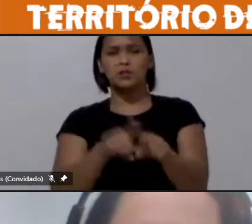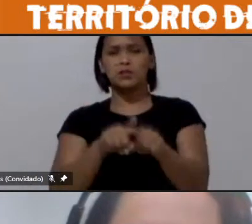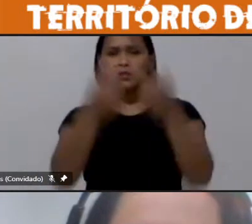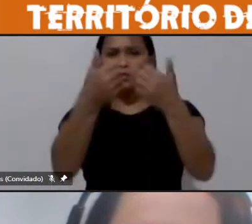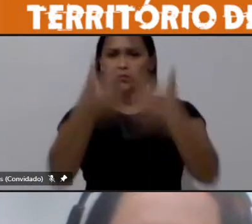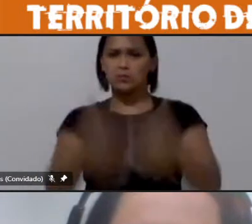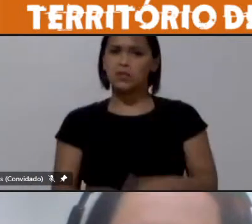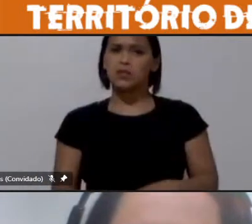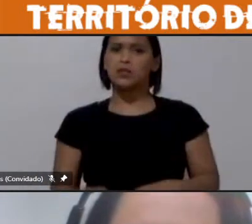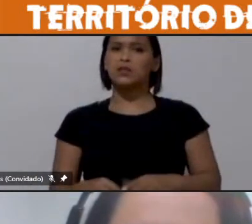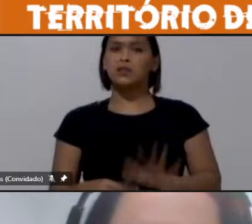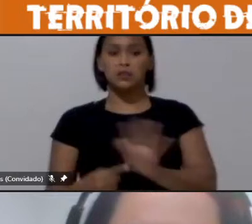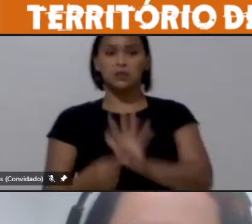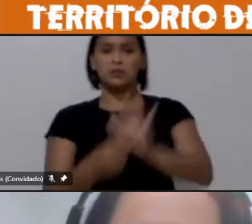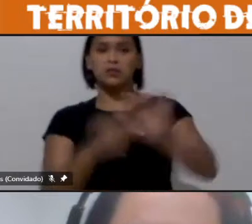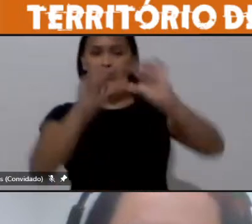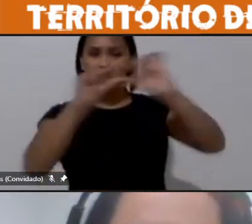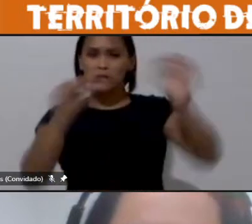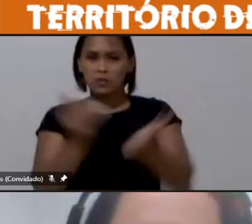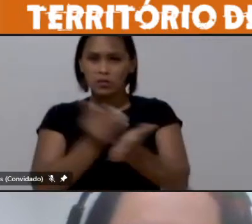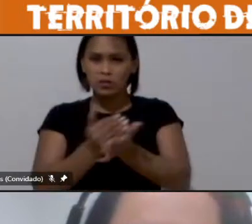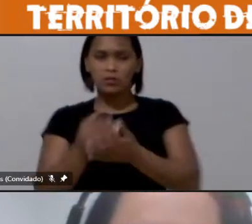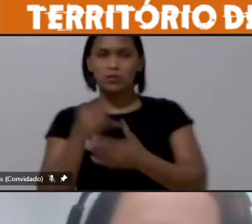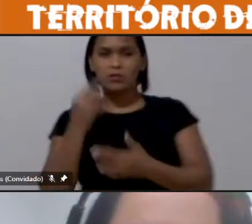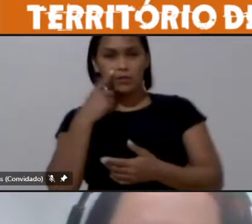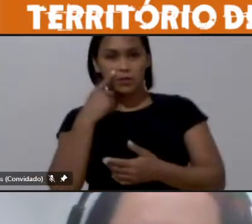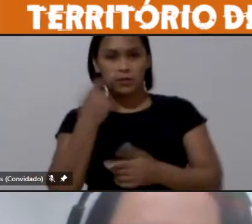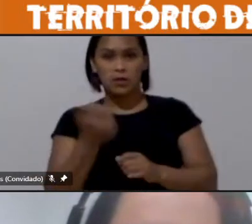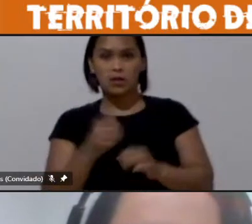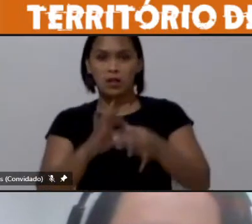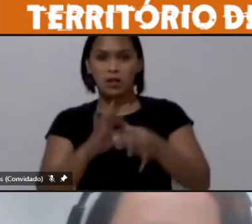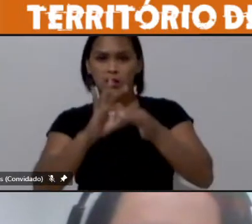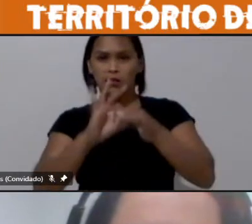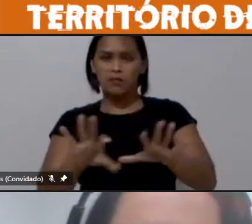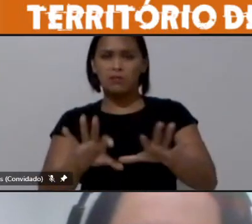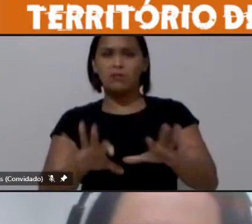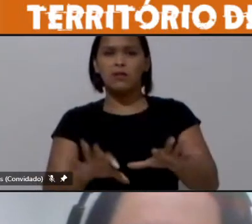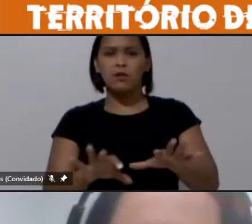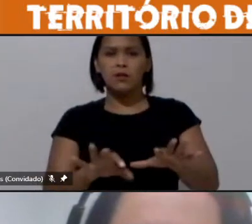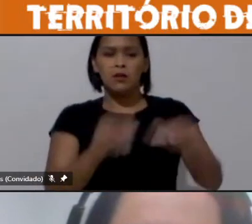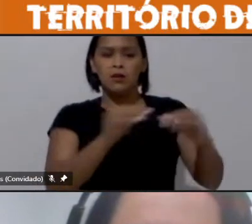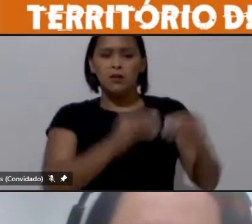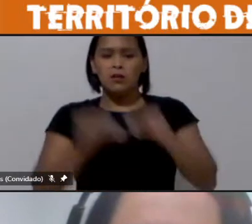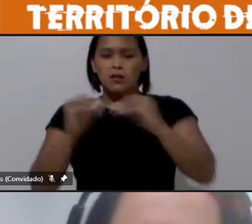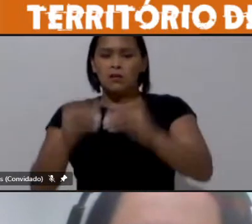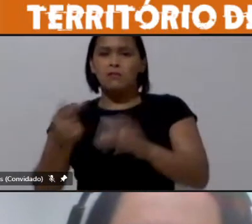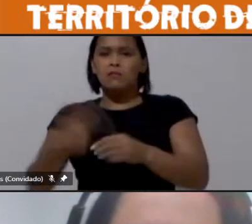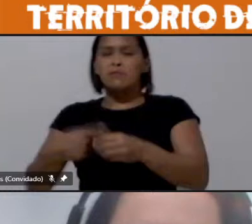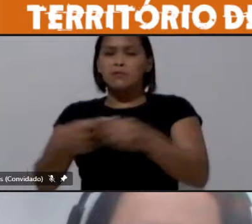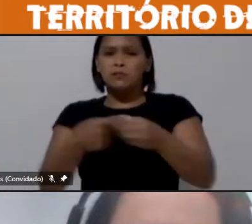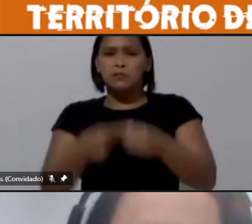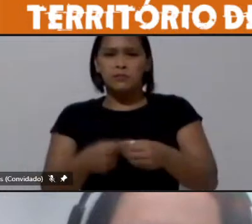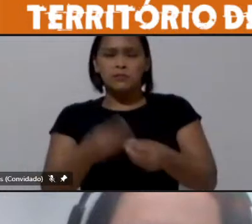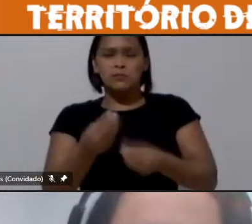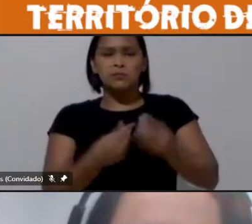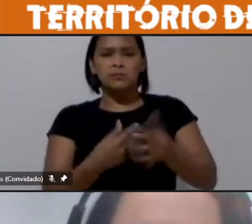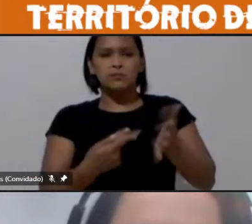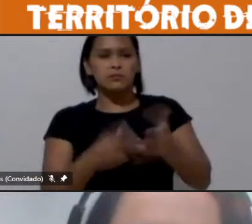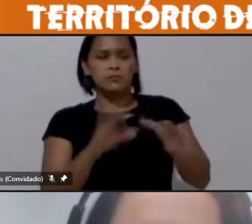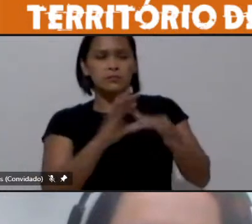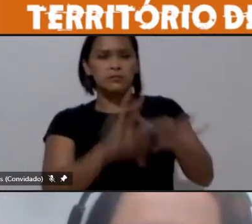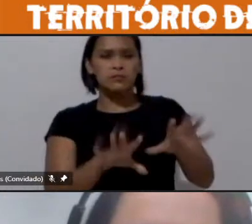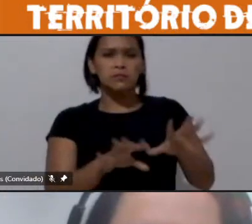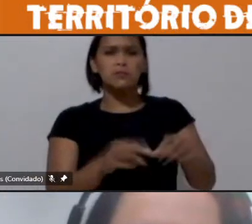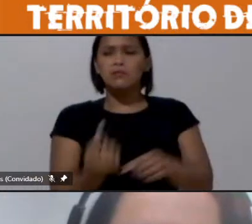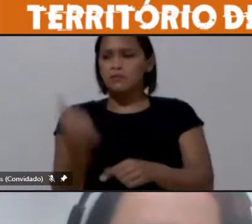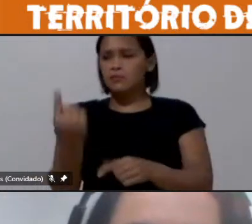você traz uma frase lá no começo muito interessante que é a liberdade de se deslocar na cidade como a gente tem liberdade para um e não